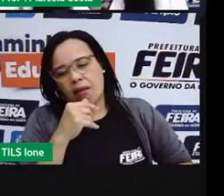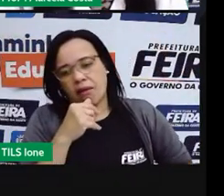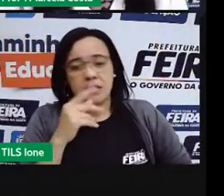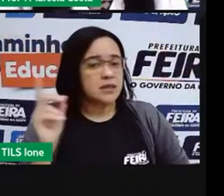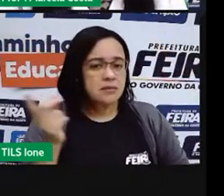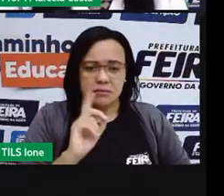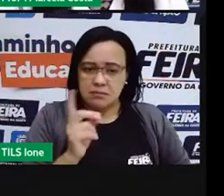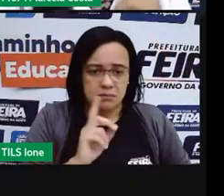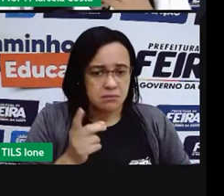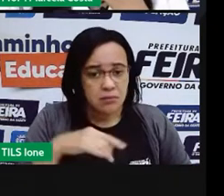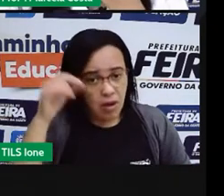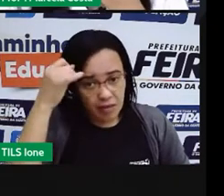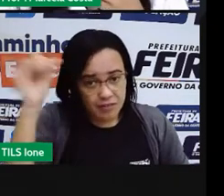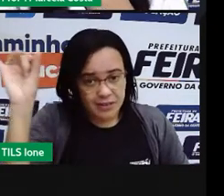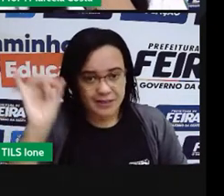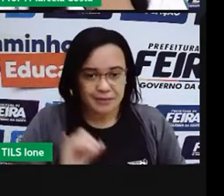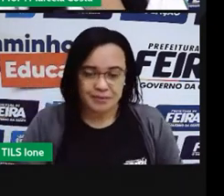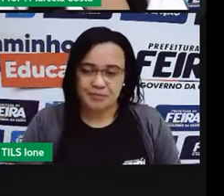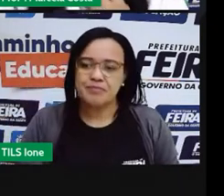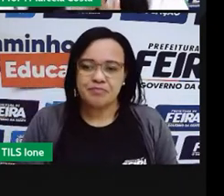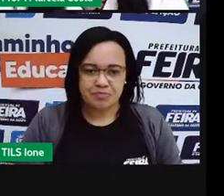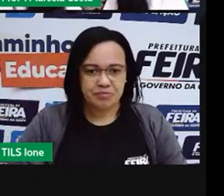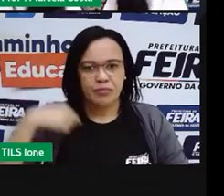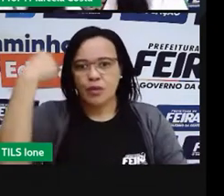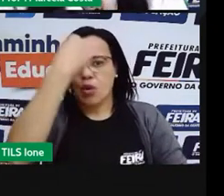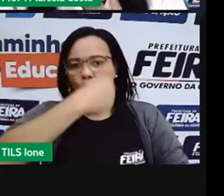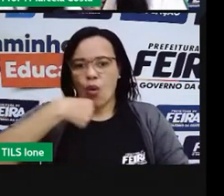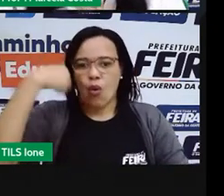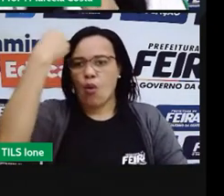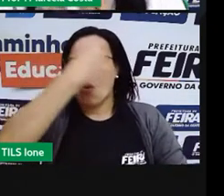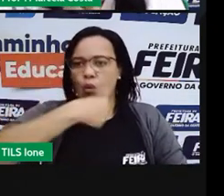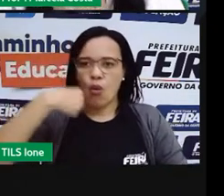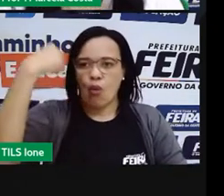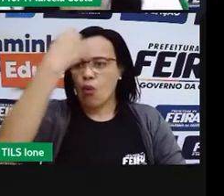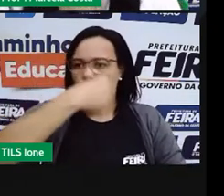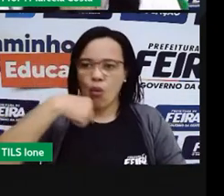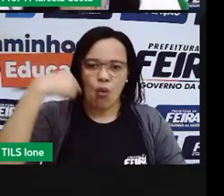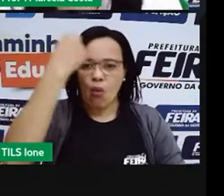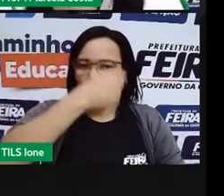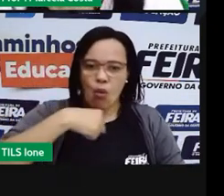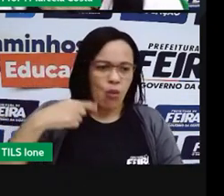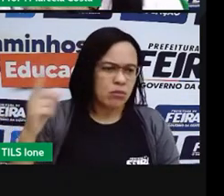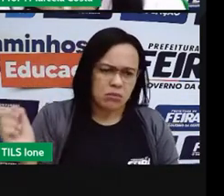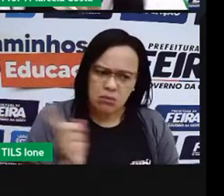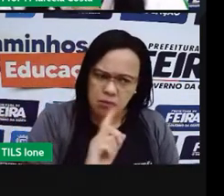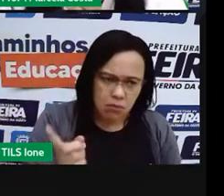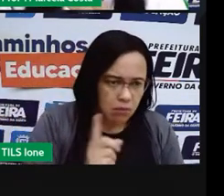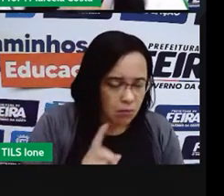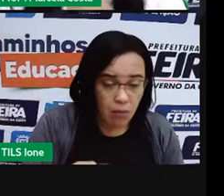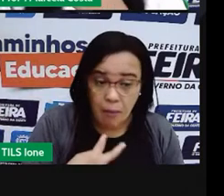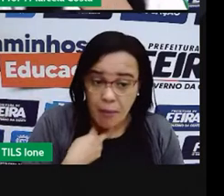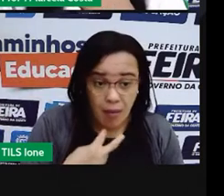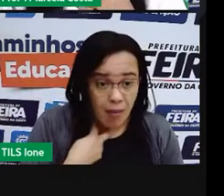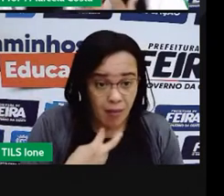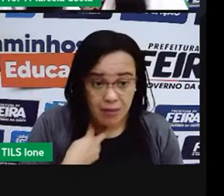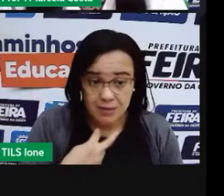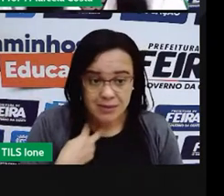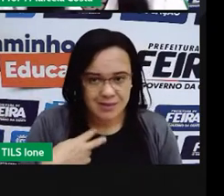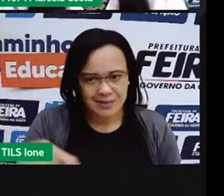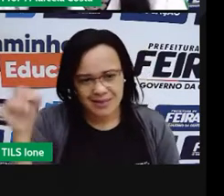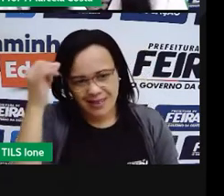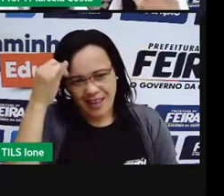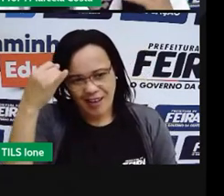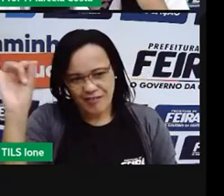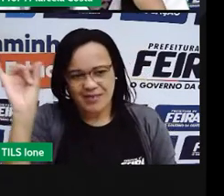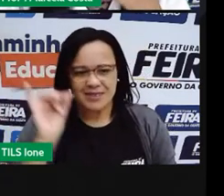tomar banho em um até dez minutos, dez, vinte minutos, um banho de vinte